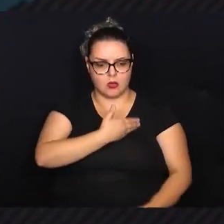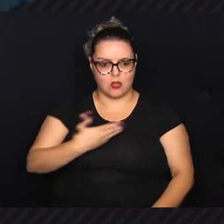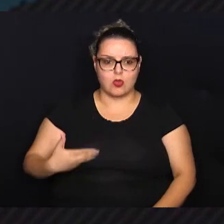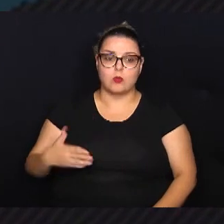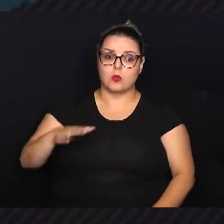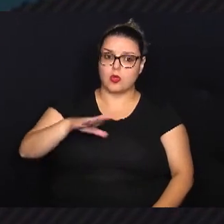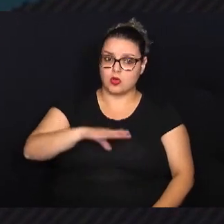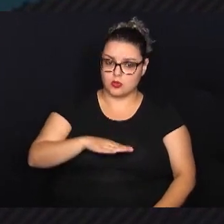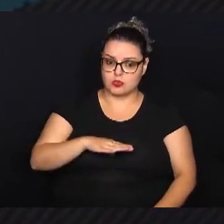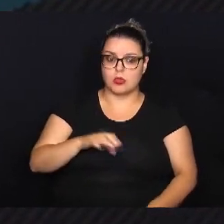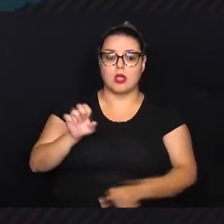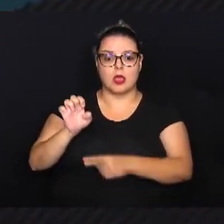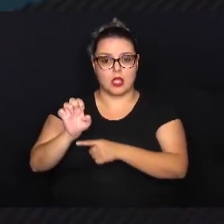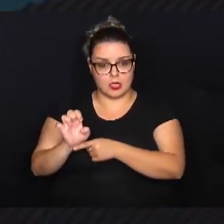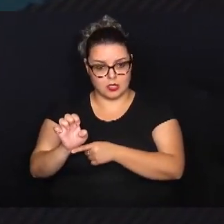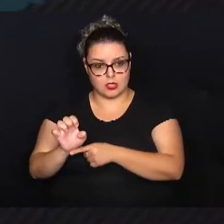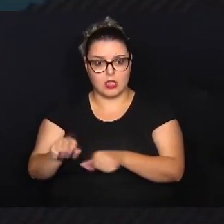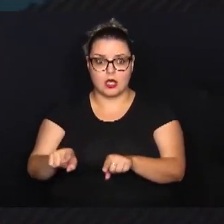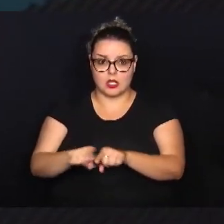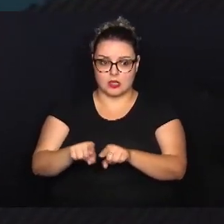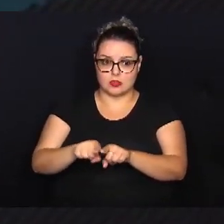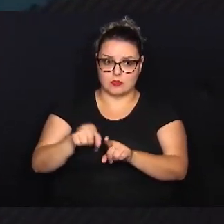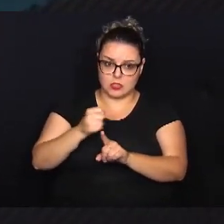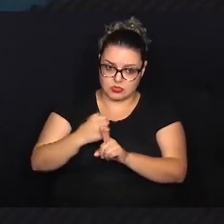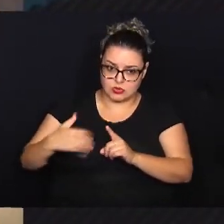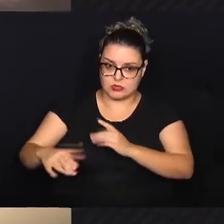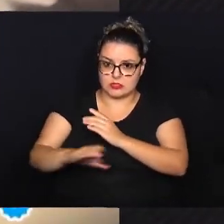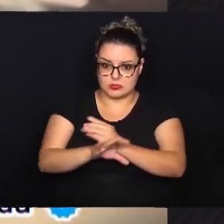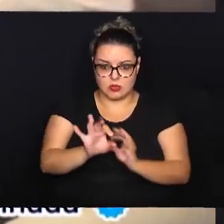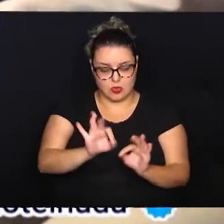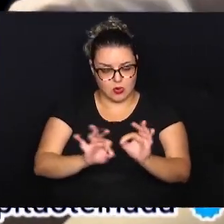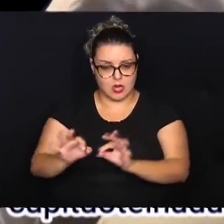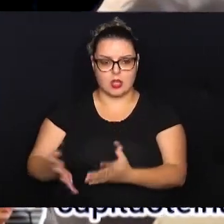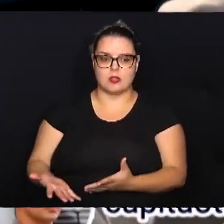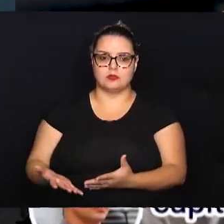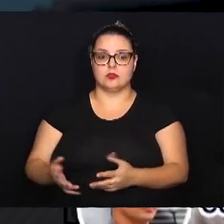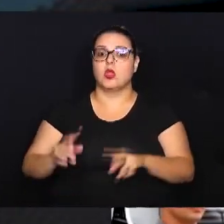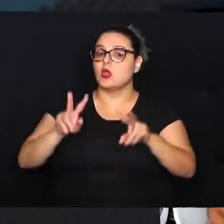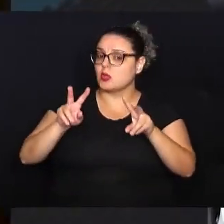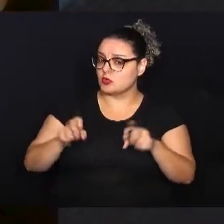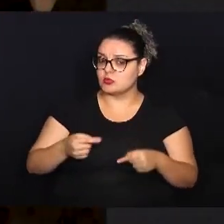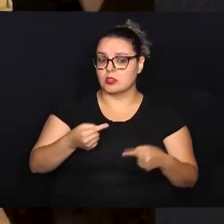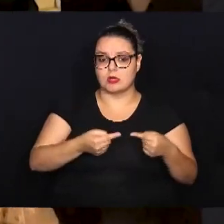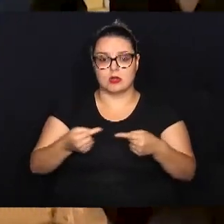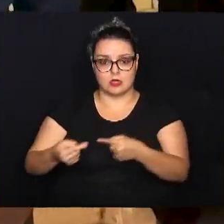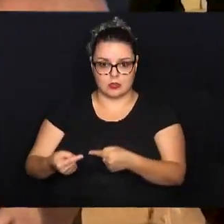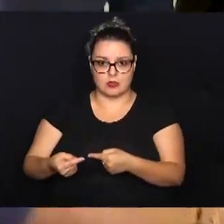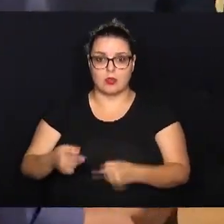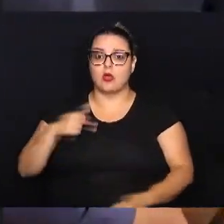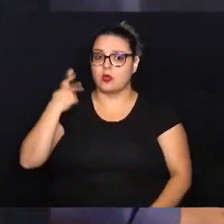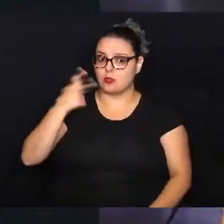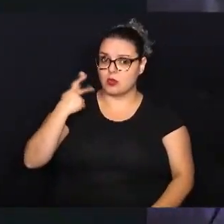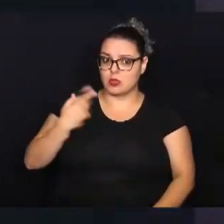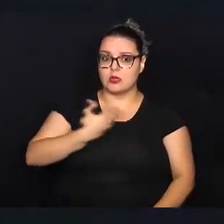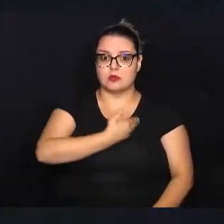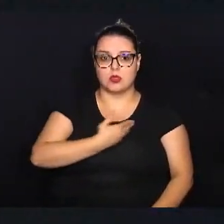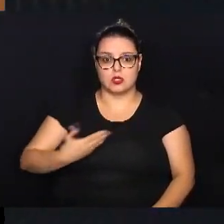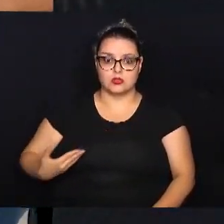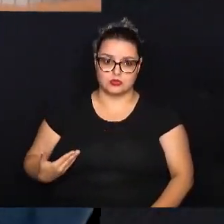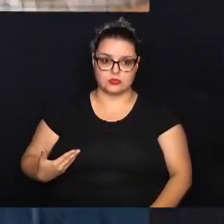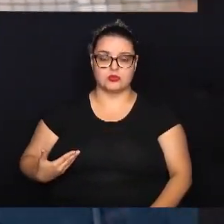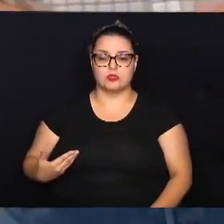Pública Municipal, Estadual e Sociedade Civil Organizada. Entre os assuntos abordados, políticas